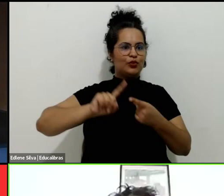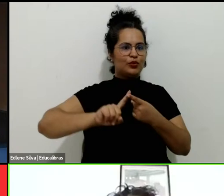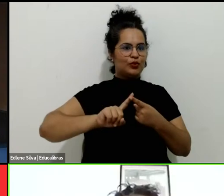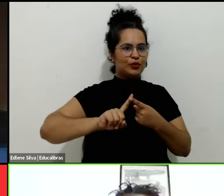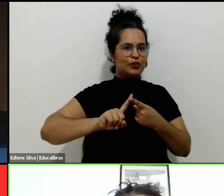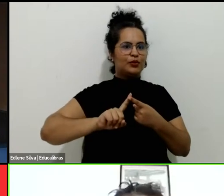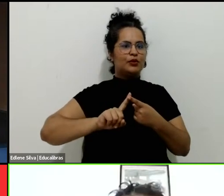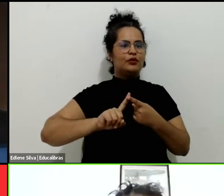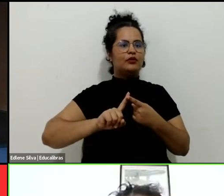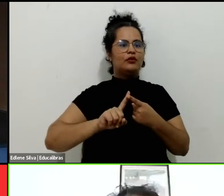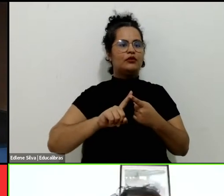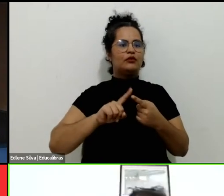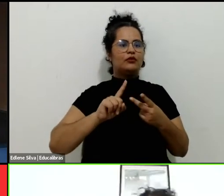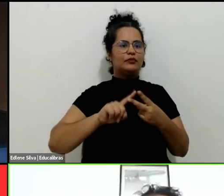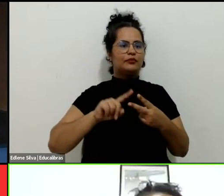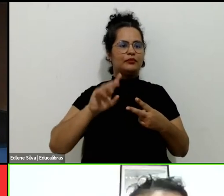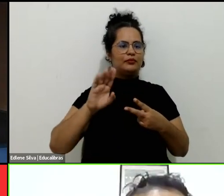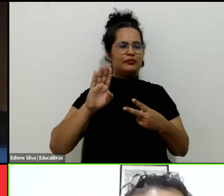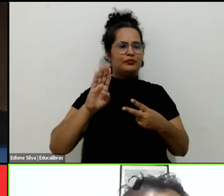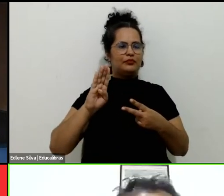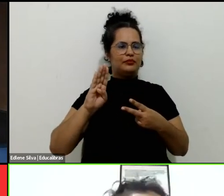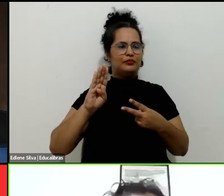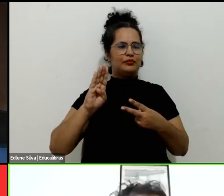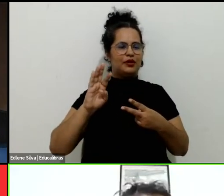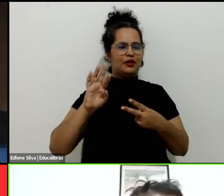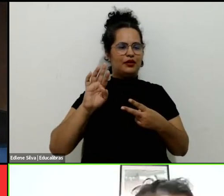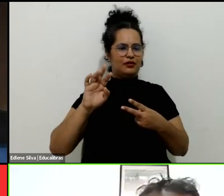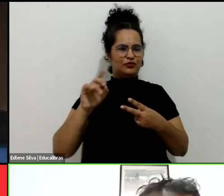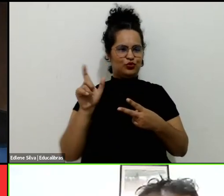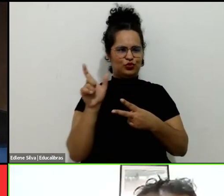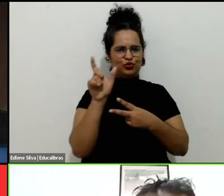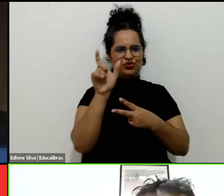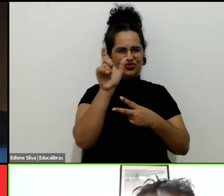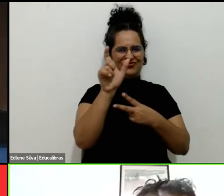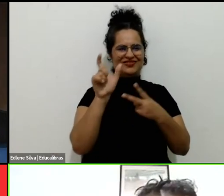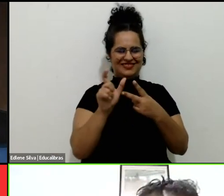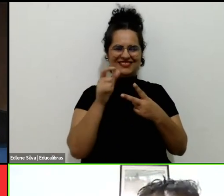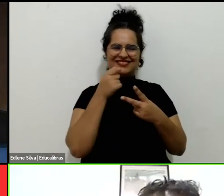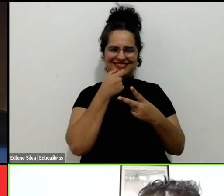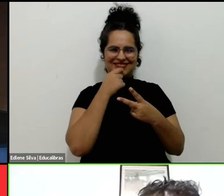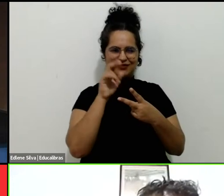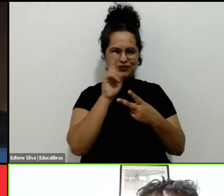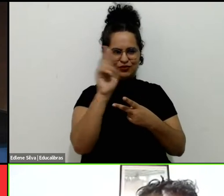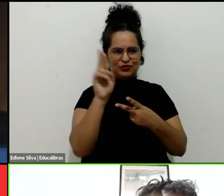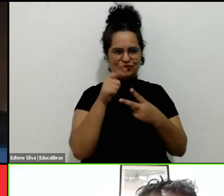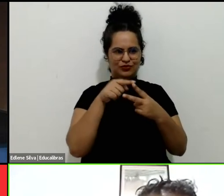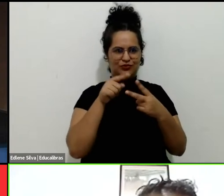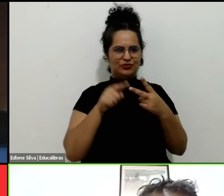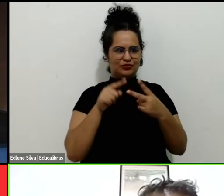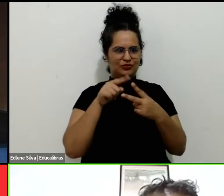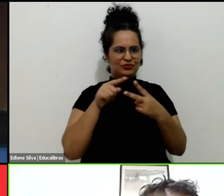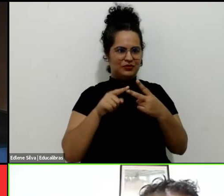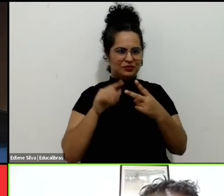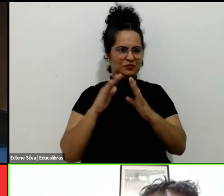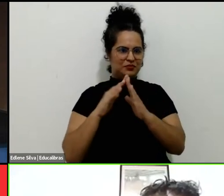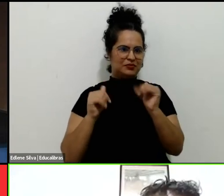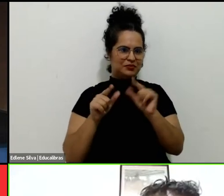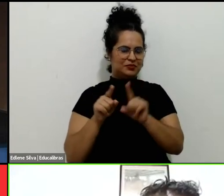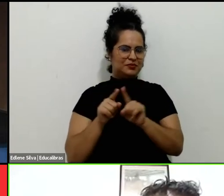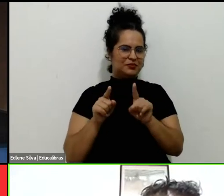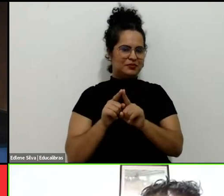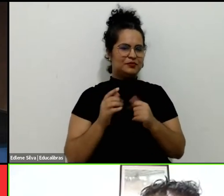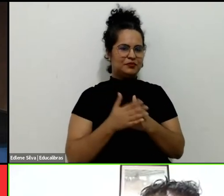o espaço e o tempo para compartilhar com vocês nesta ocasião. Quero compartilhar